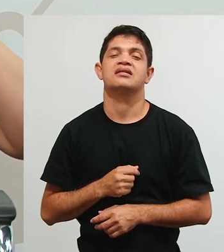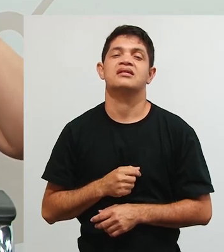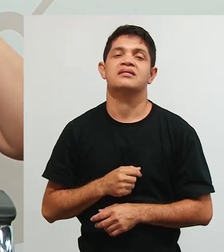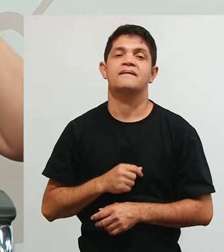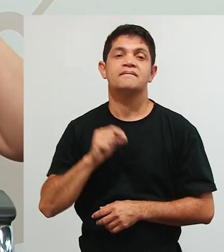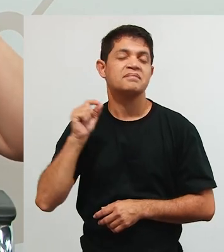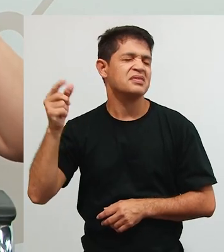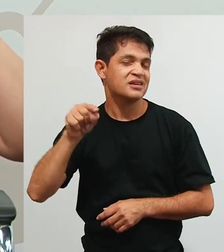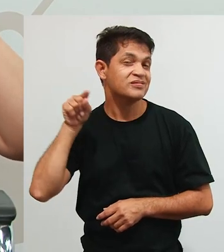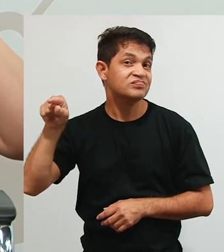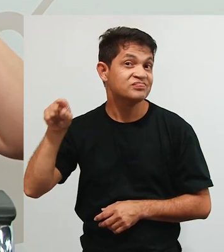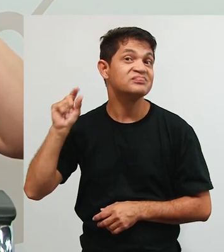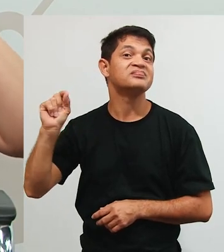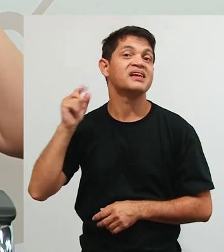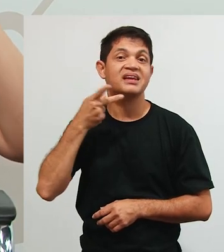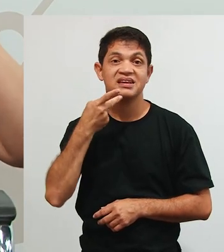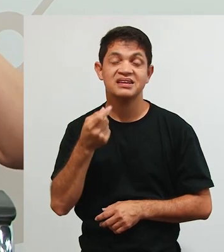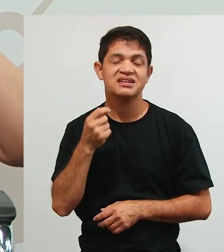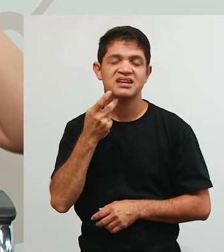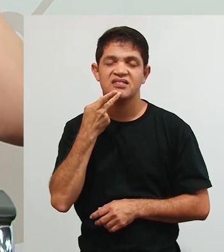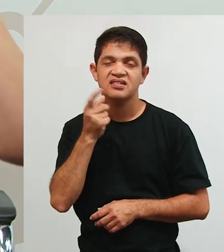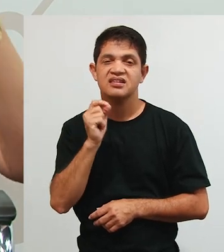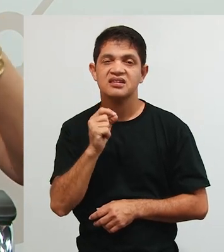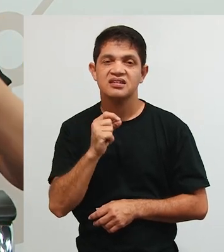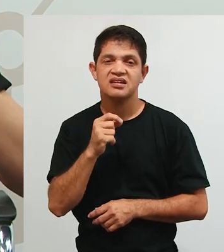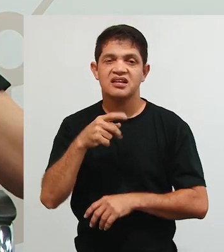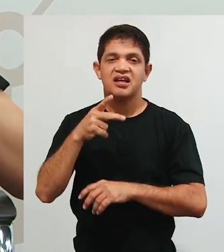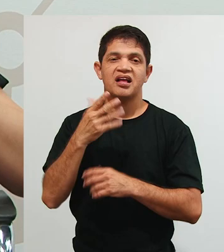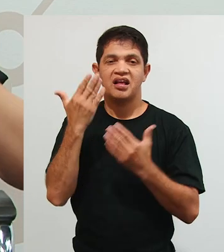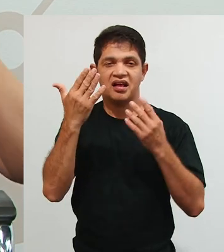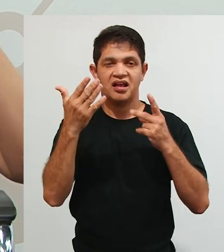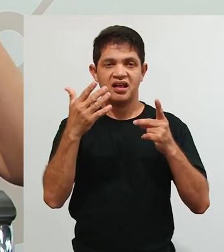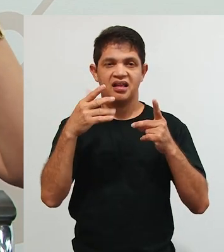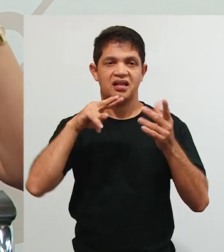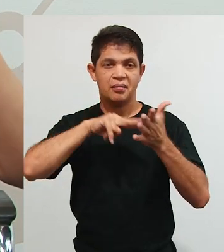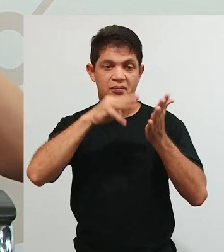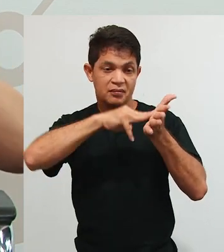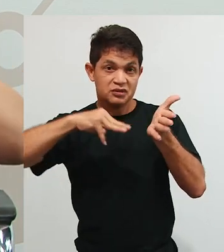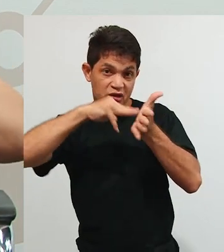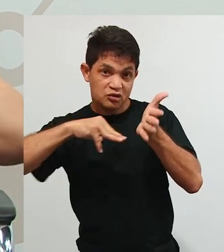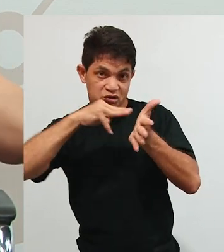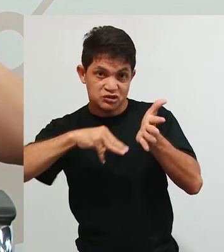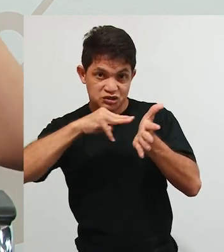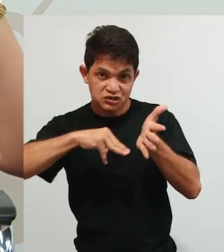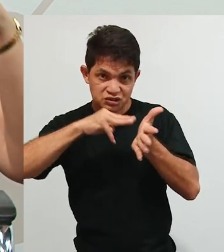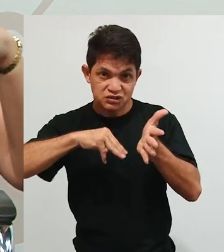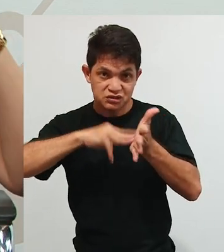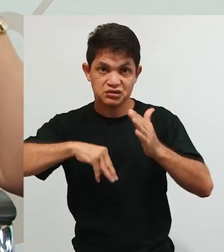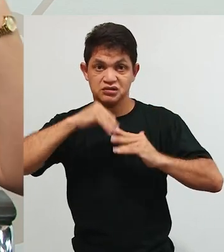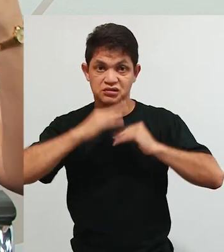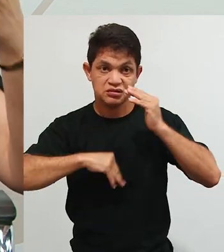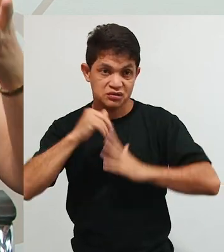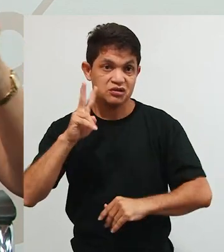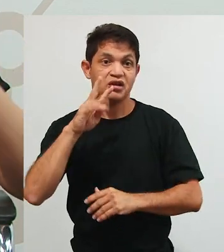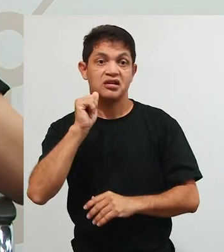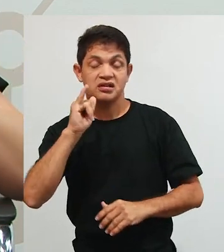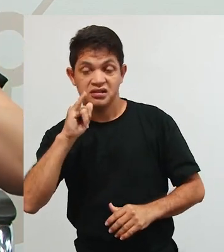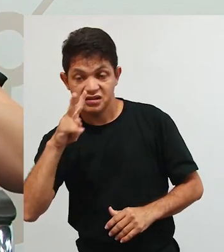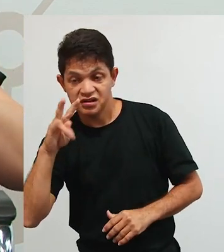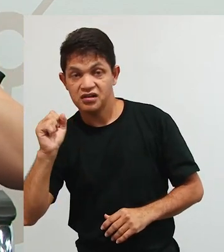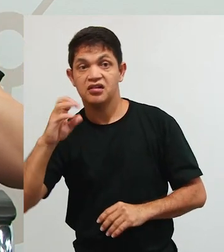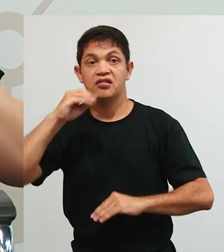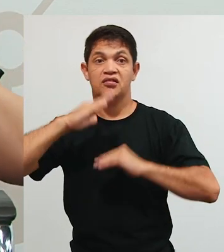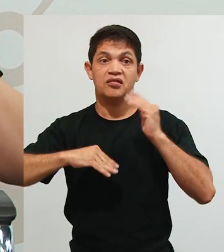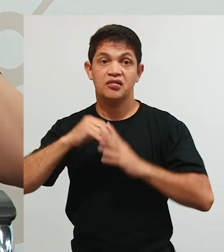daquela... Como se diz? Metodologia, do vá, vê, vi, vo, vu, Ivo, viu, a uva,